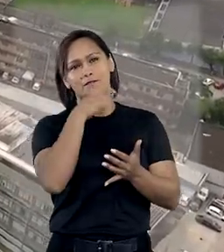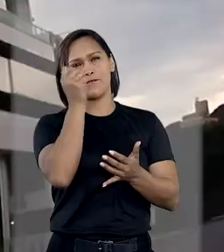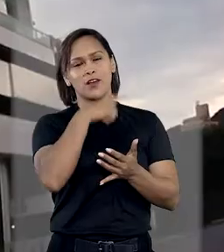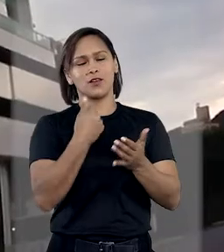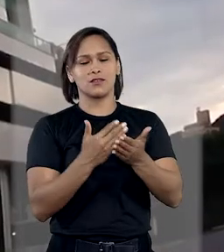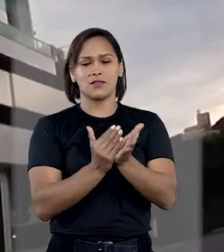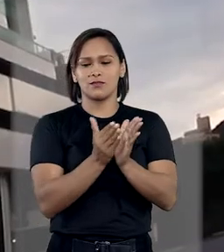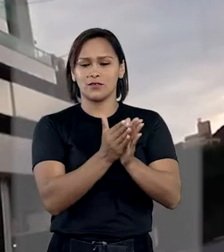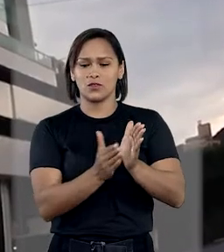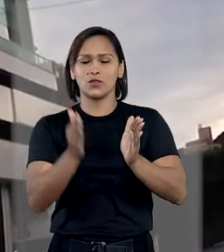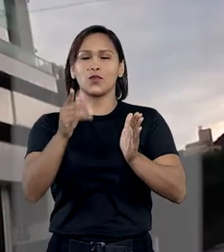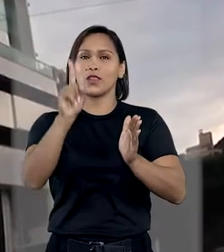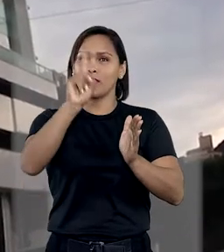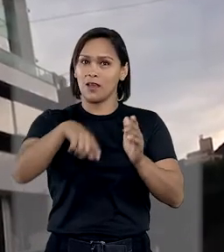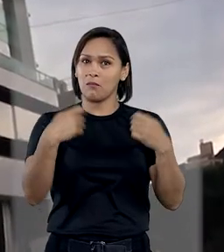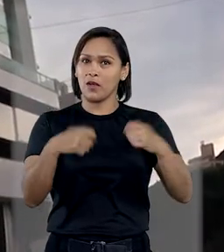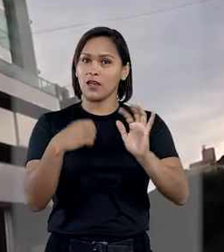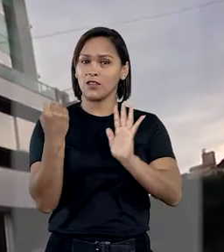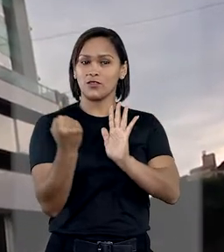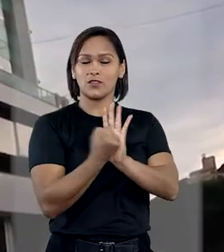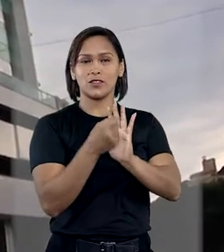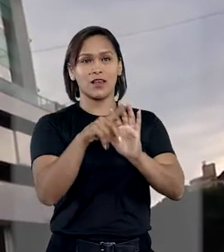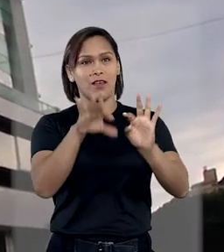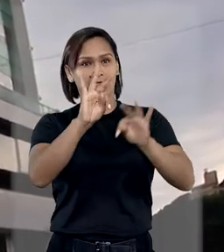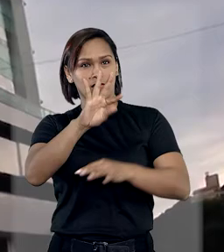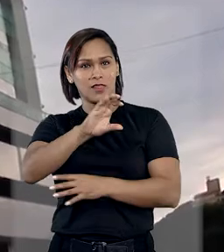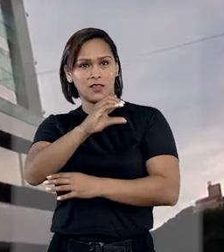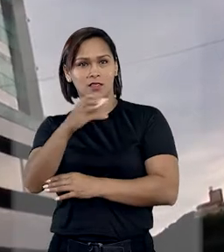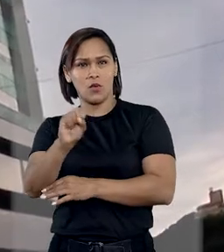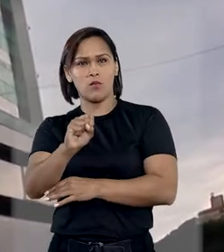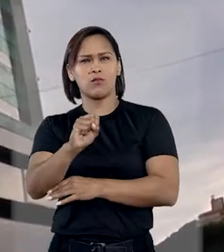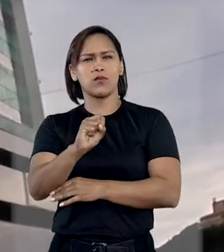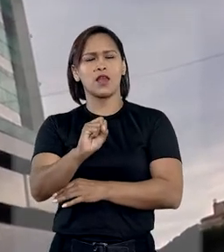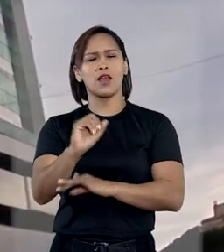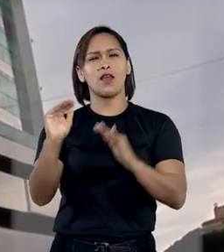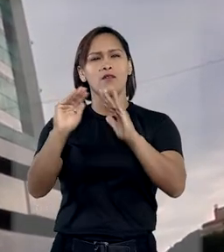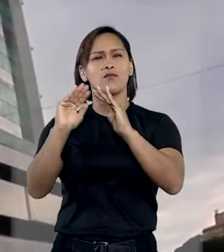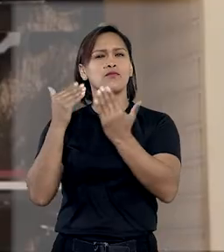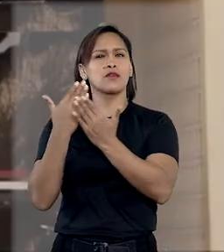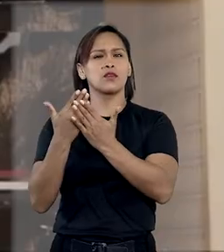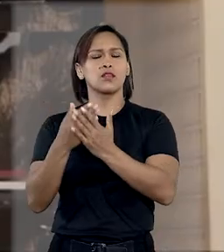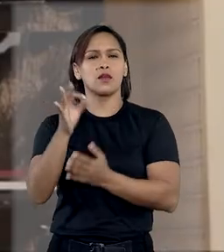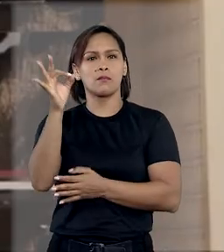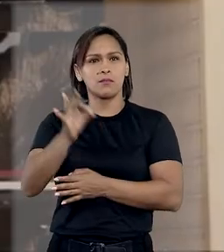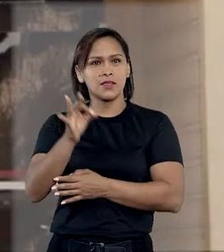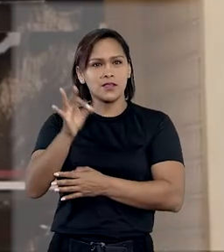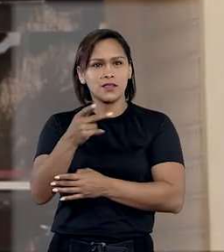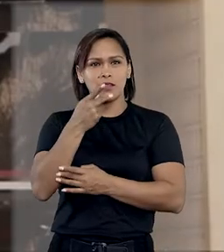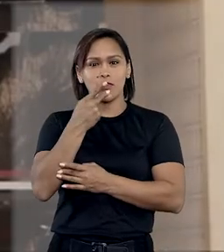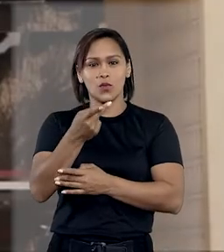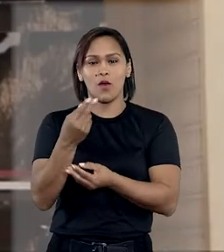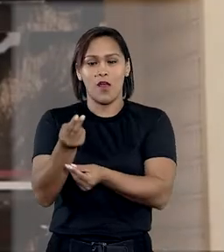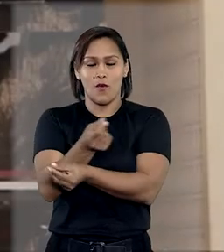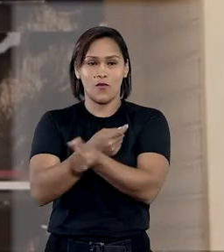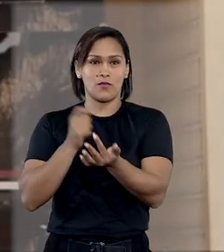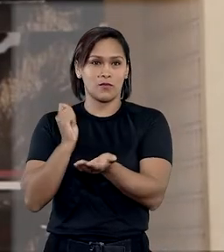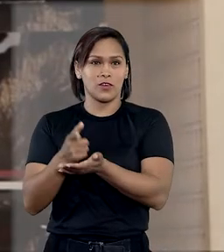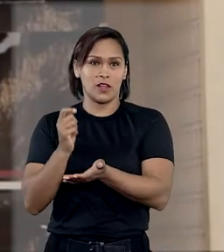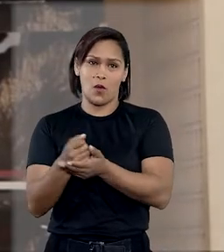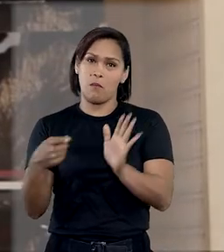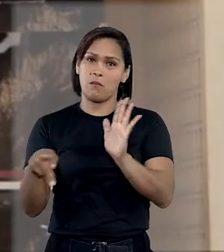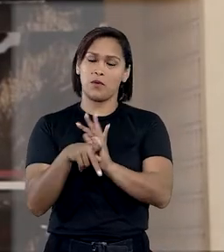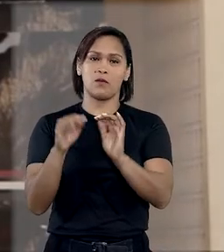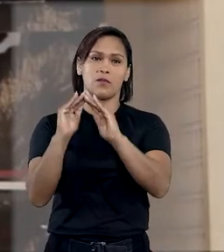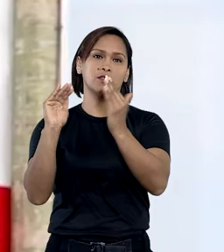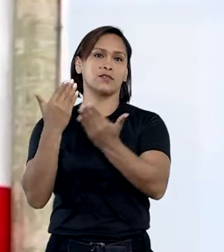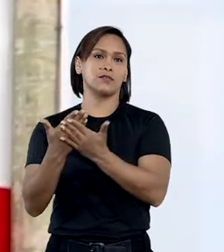diversa da que devia ter sido registrada no sistema do tribunal a respeito do cumprimento do percentual mínimo de gastos